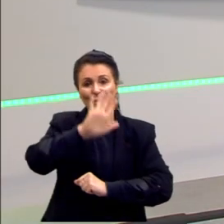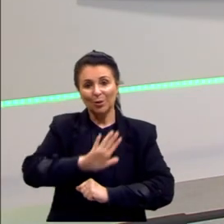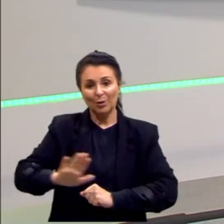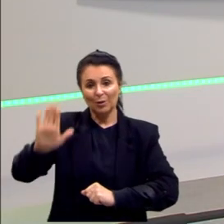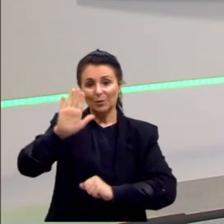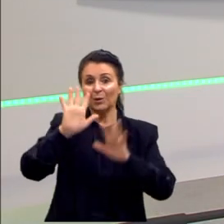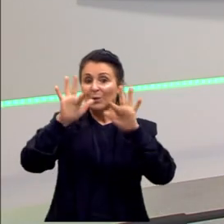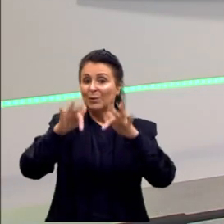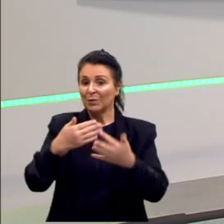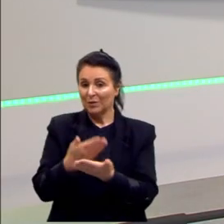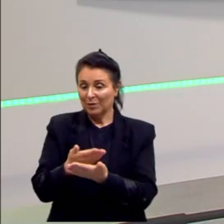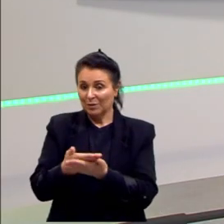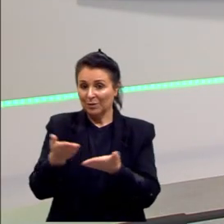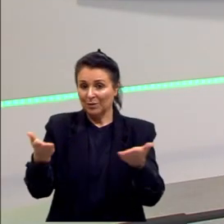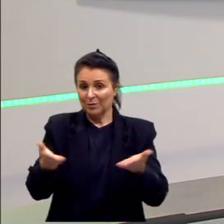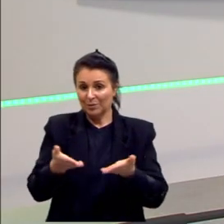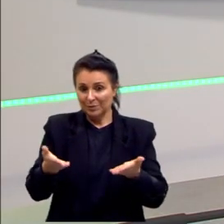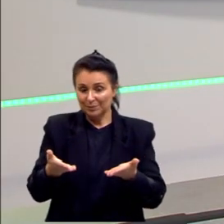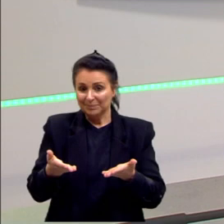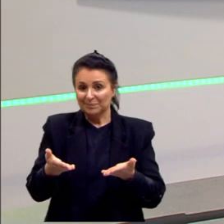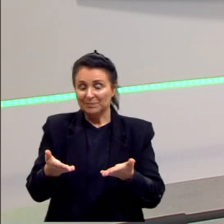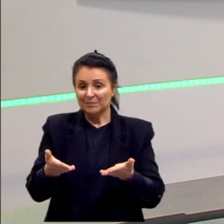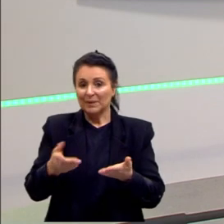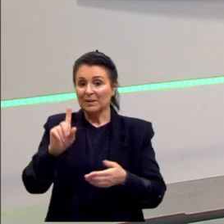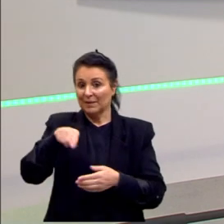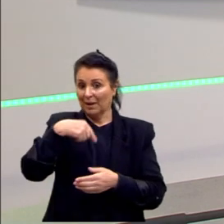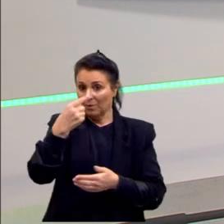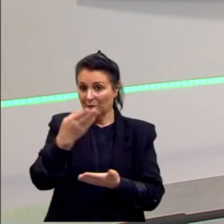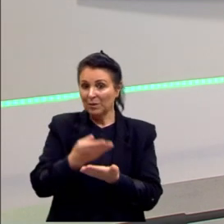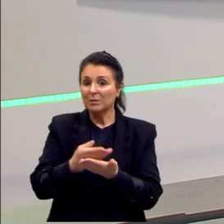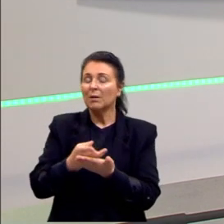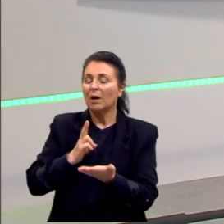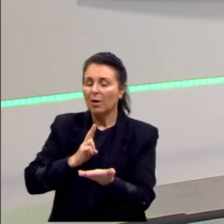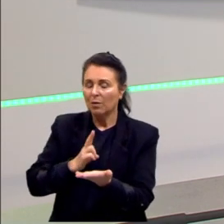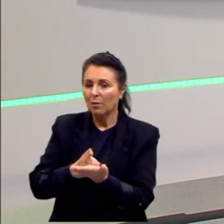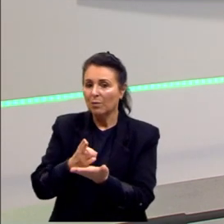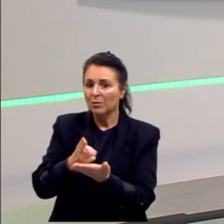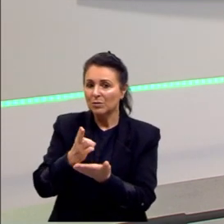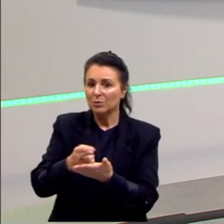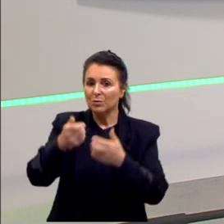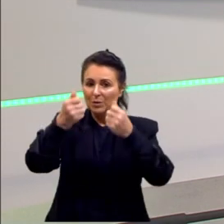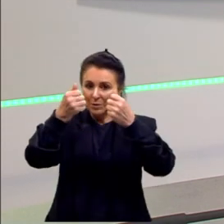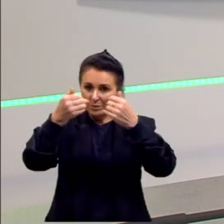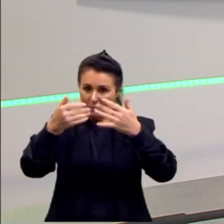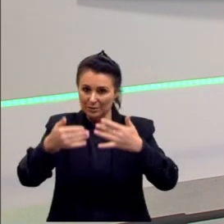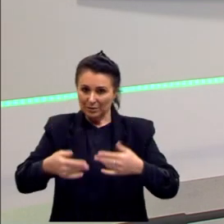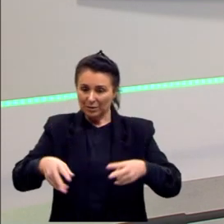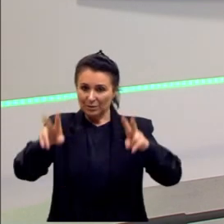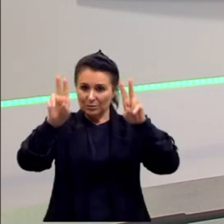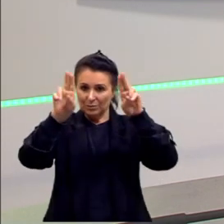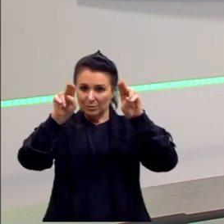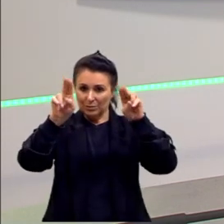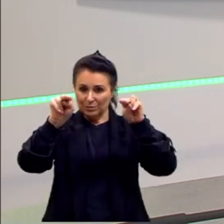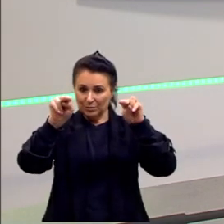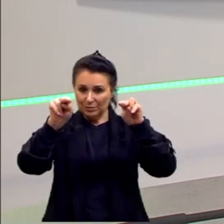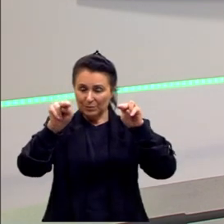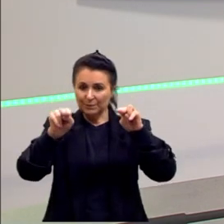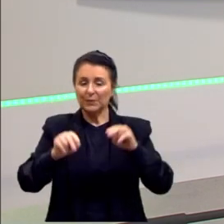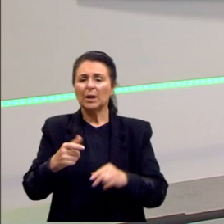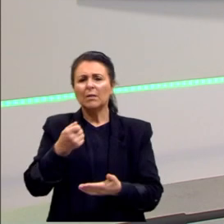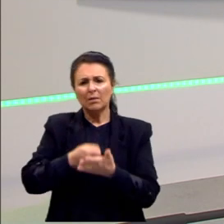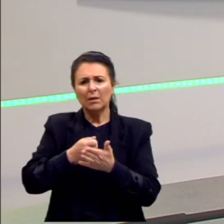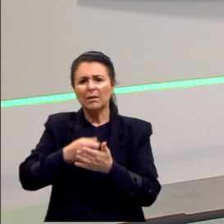da nossa aula de hoje. Na nossa aula seguinte, a gente segue falando sobre isso, porque a gente ainda tem que falar sobre